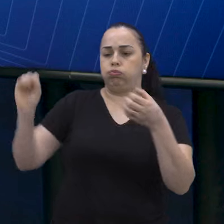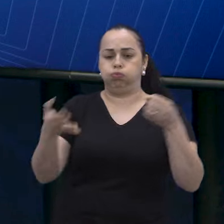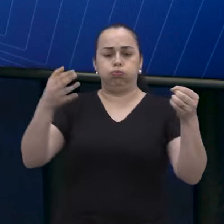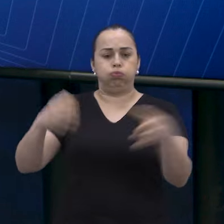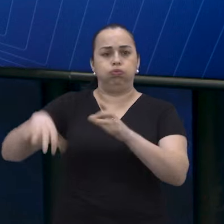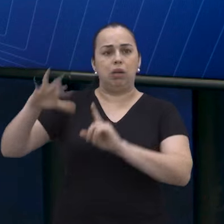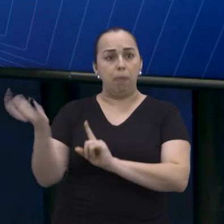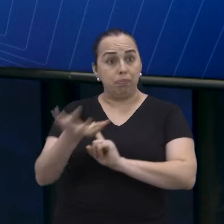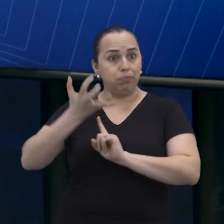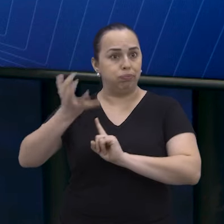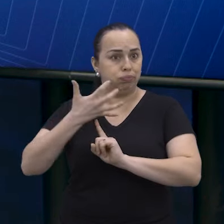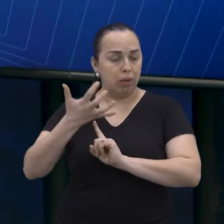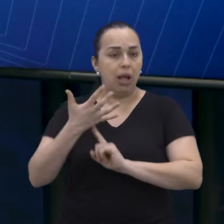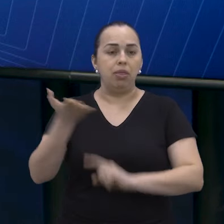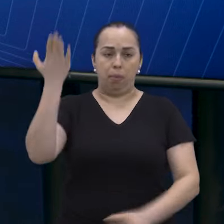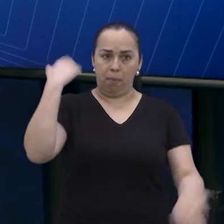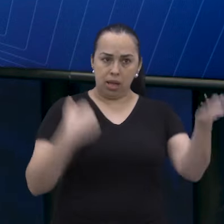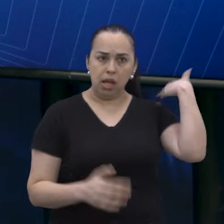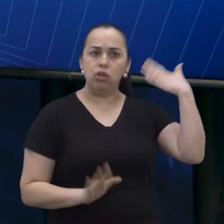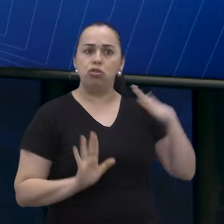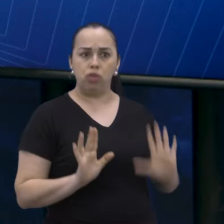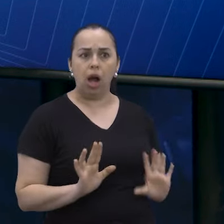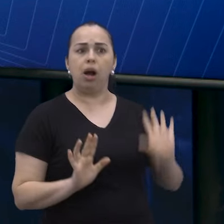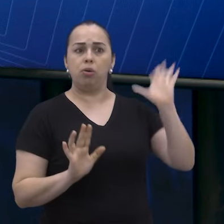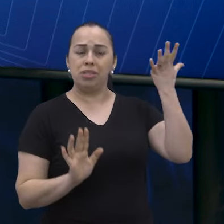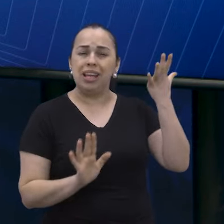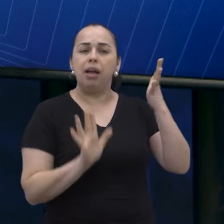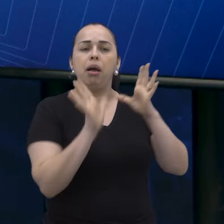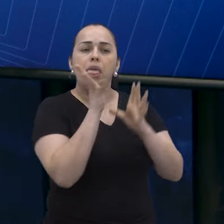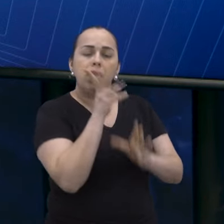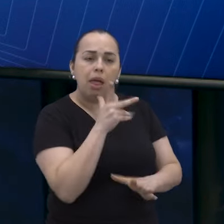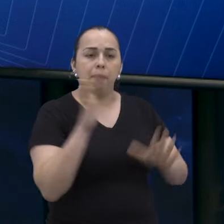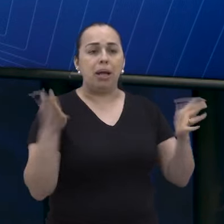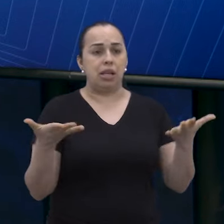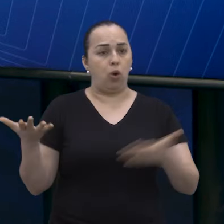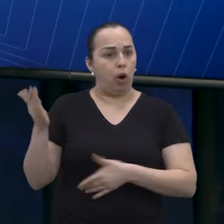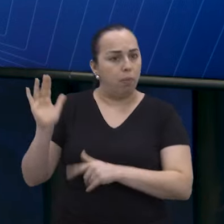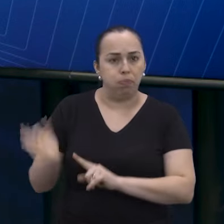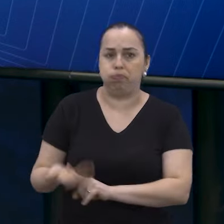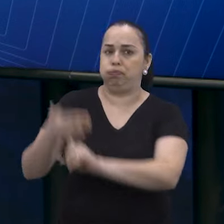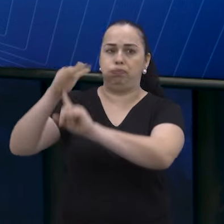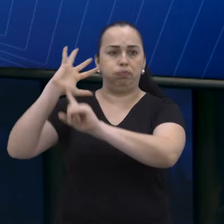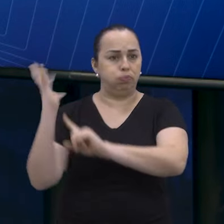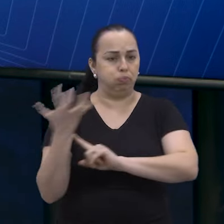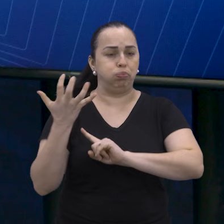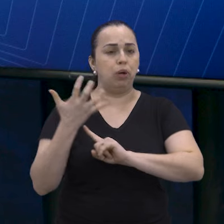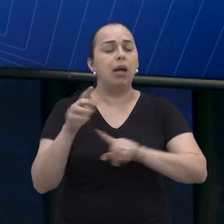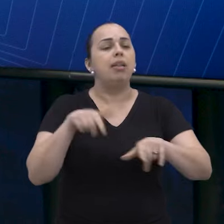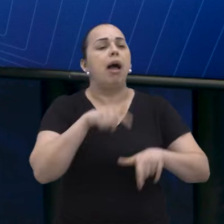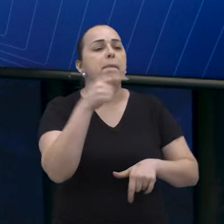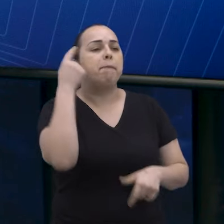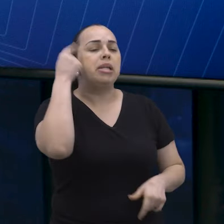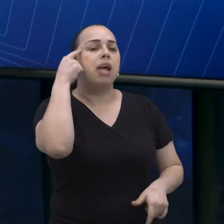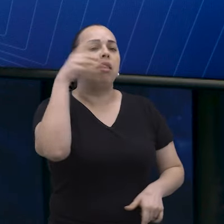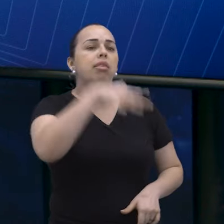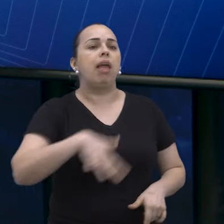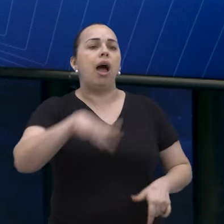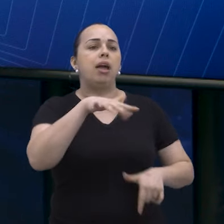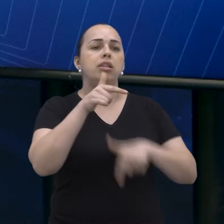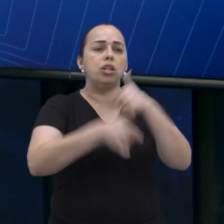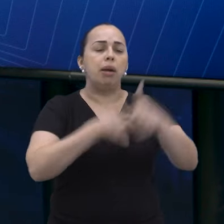vivenciava no mercado de trabalho de modo geral. Quando você vai pensar o mercado de trabalho, a tecnologia, o que esse profissional deve